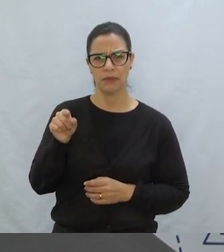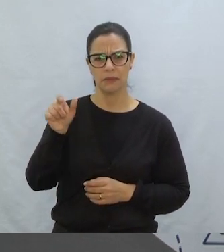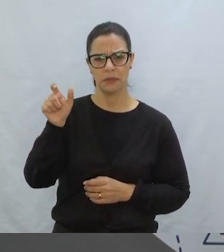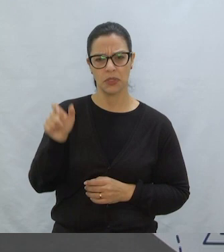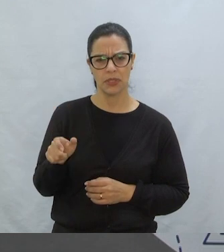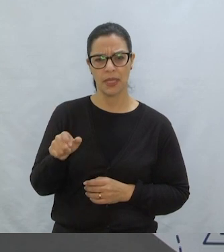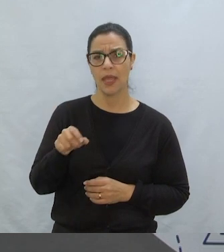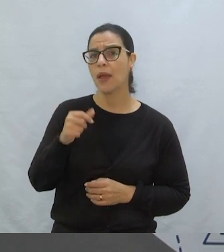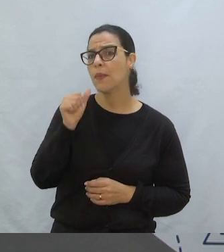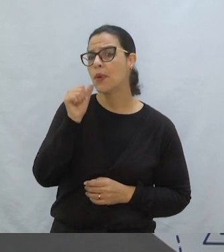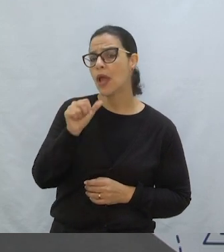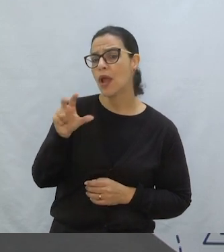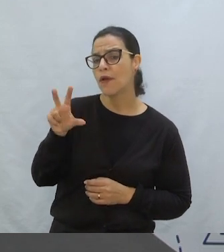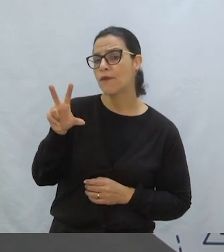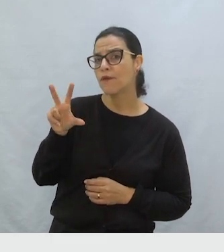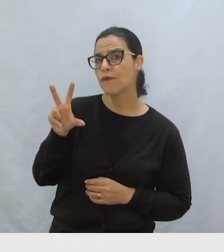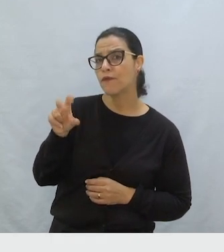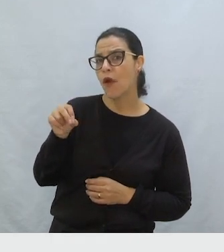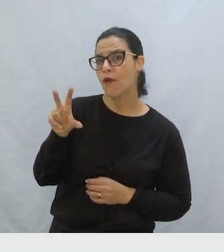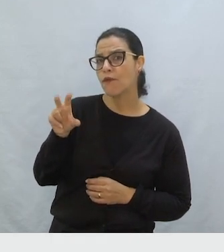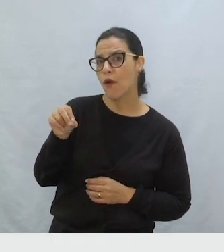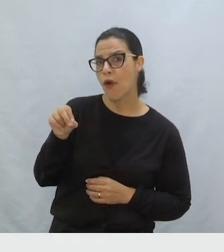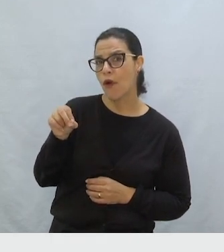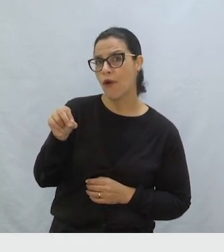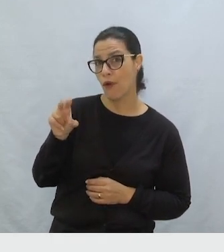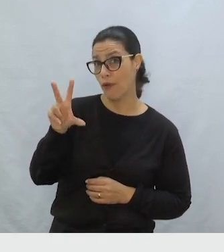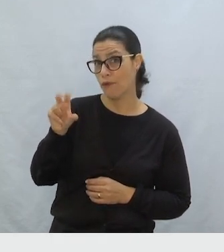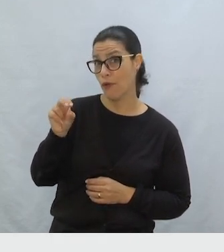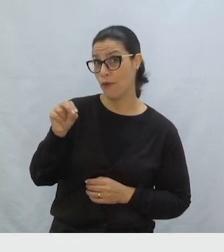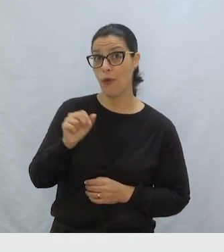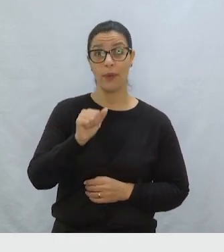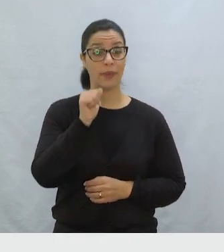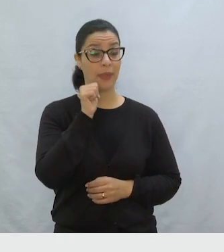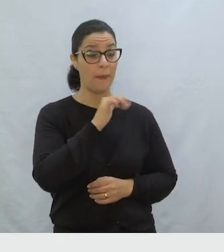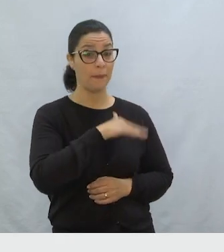Esta é a vovó Da chapéuzinho vermelho